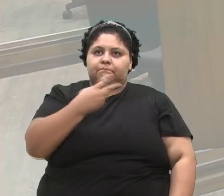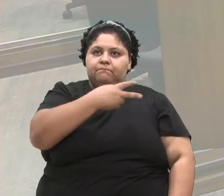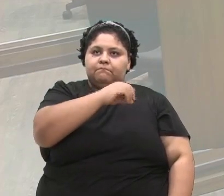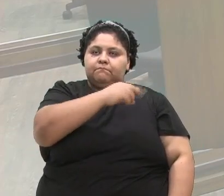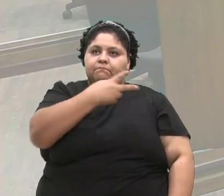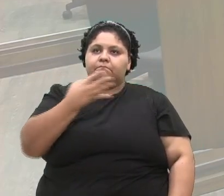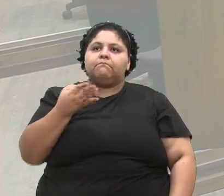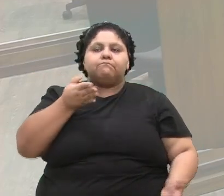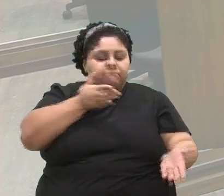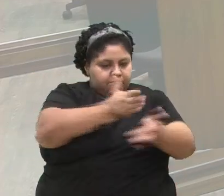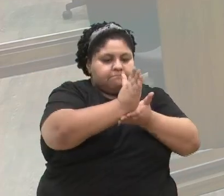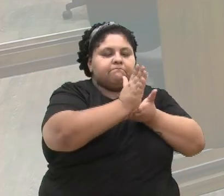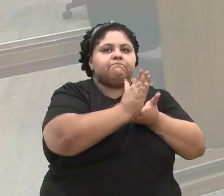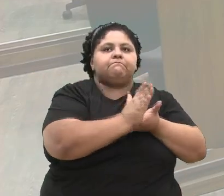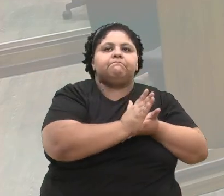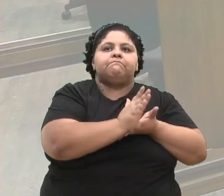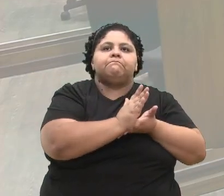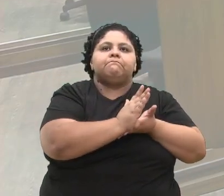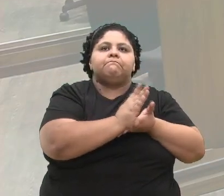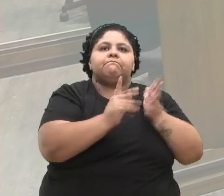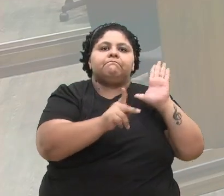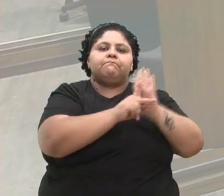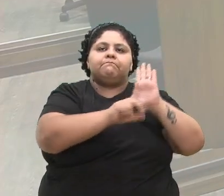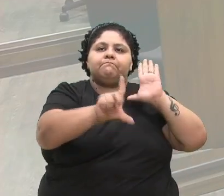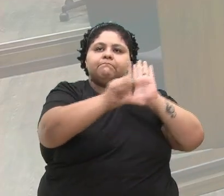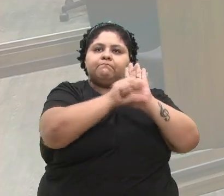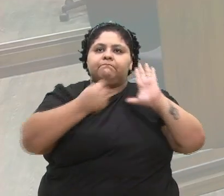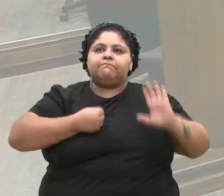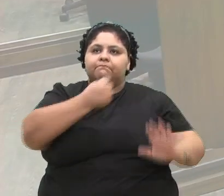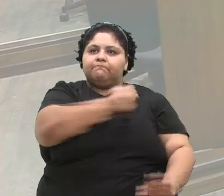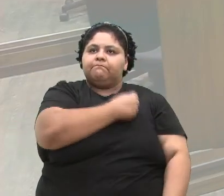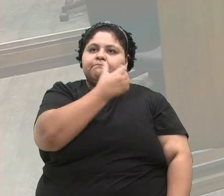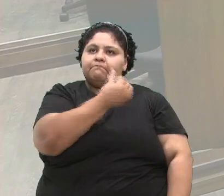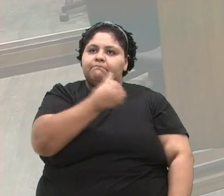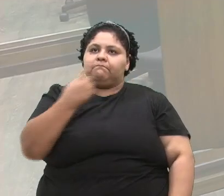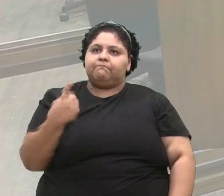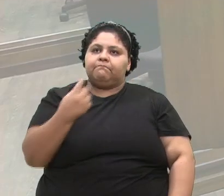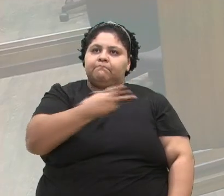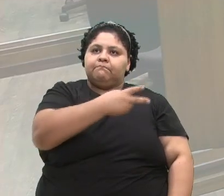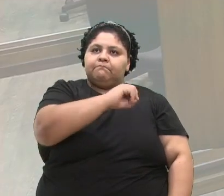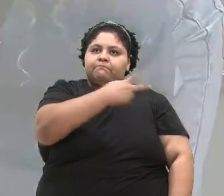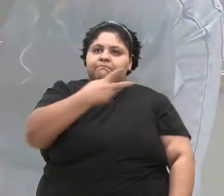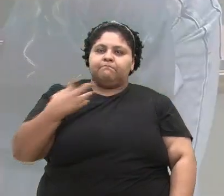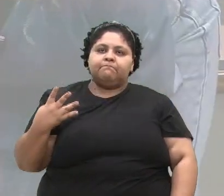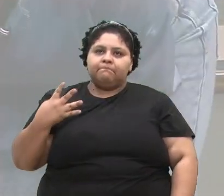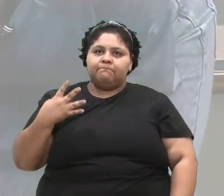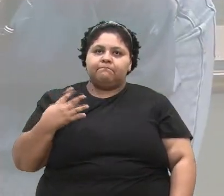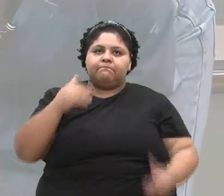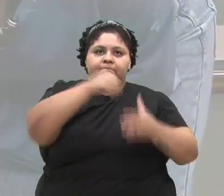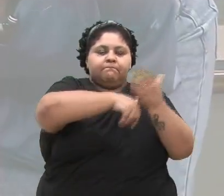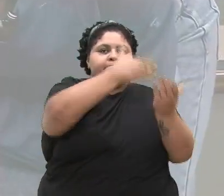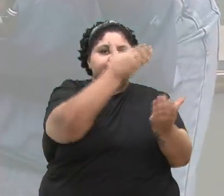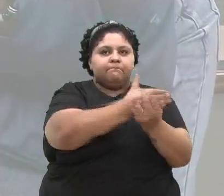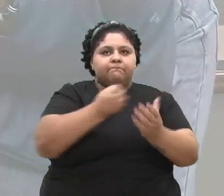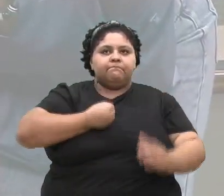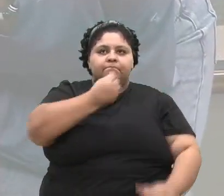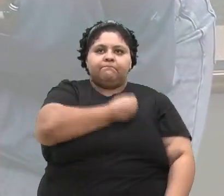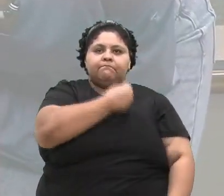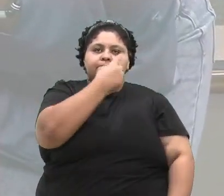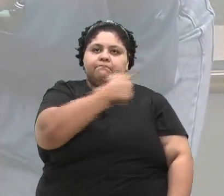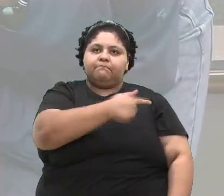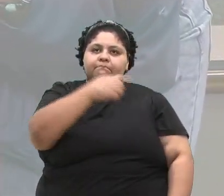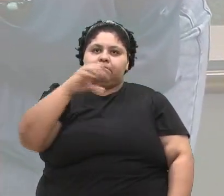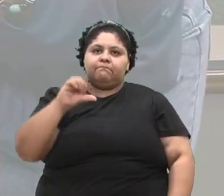favorável. Parecer favorável ao projeto de lei número 61-2024, contido no processo número 79